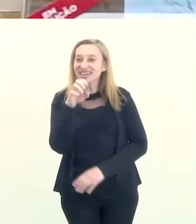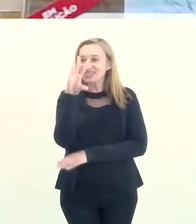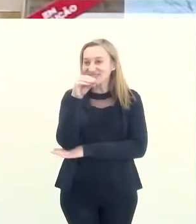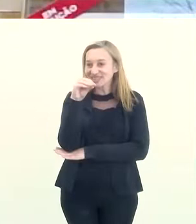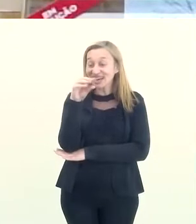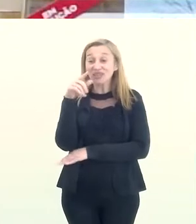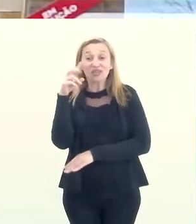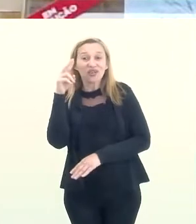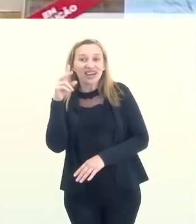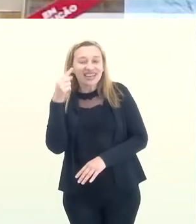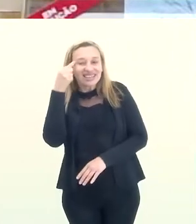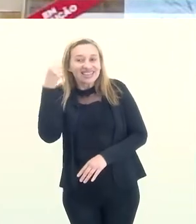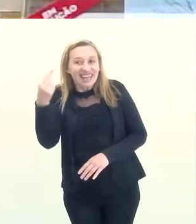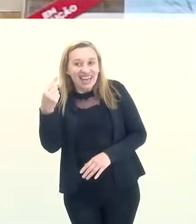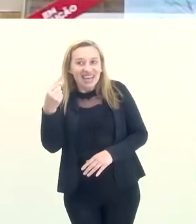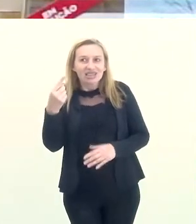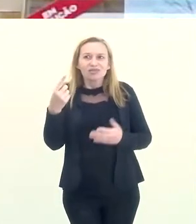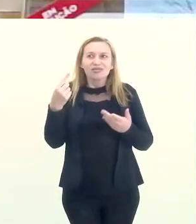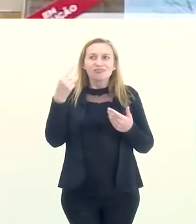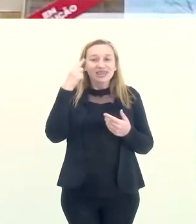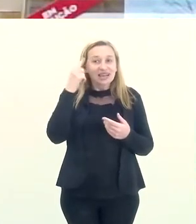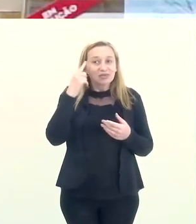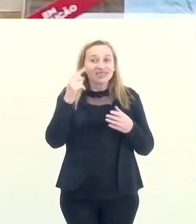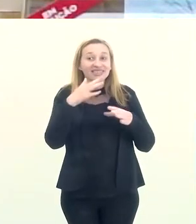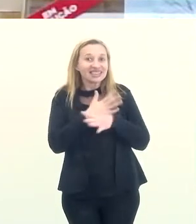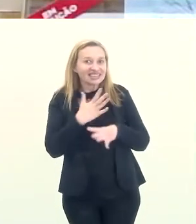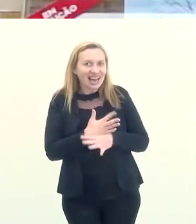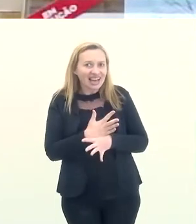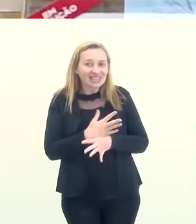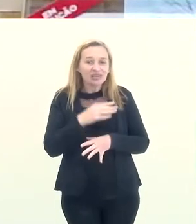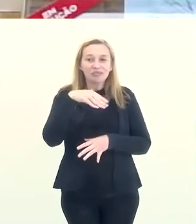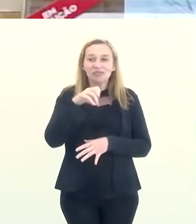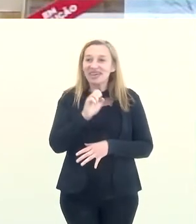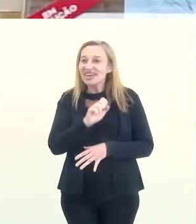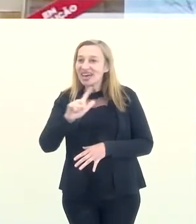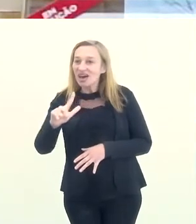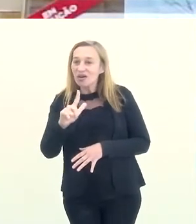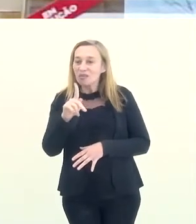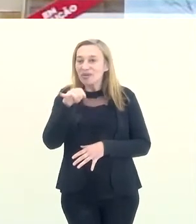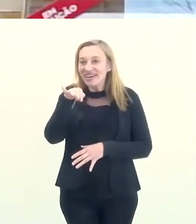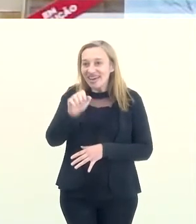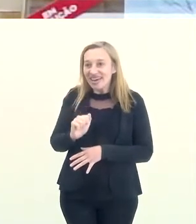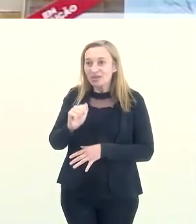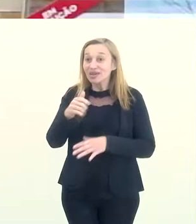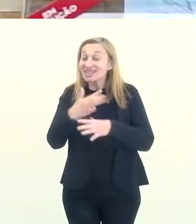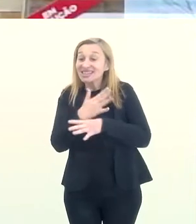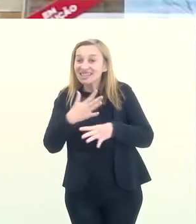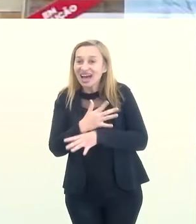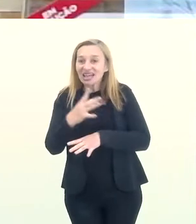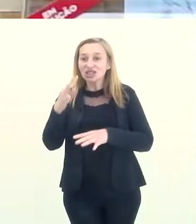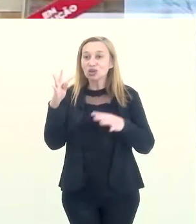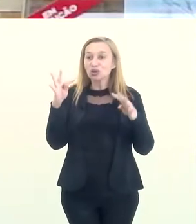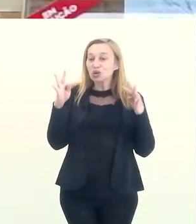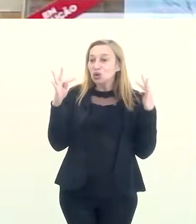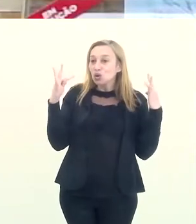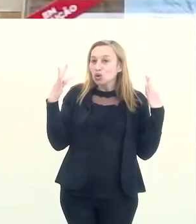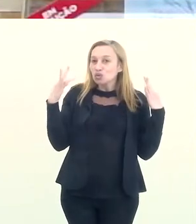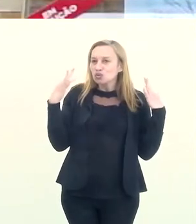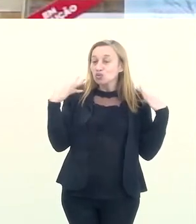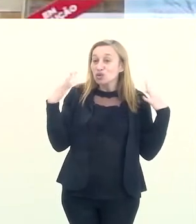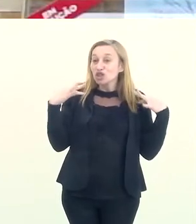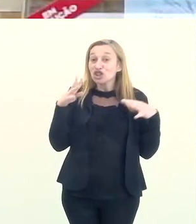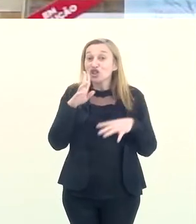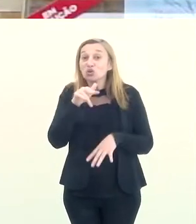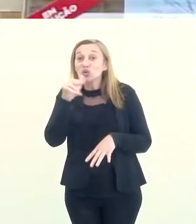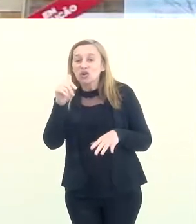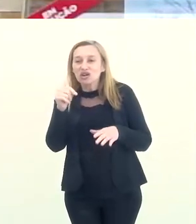Dinossauros foi uma ideia em cima do que a gente tem de vocação na cidade. Miguel Pereira é uma cidade turística e nunca foi explorada